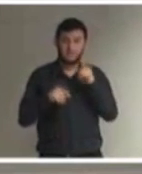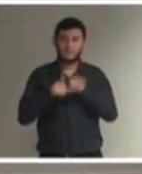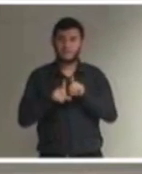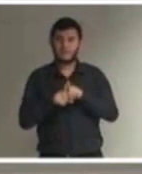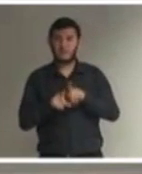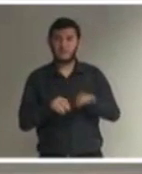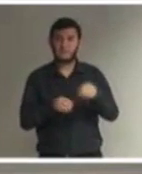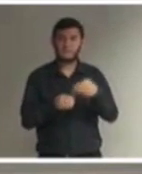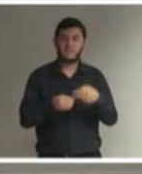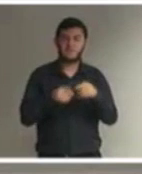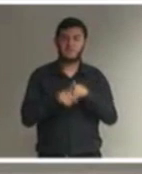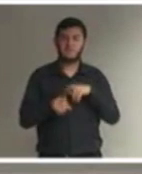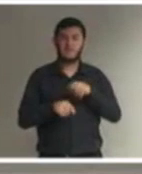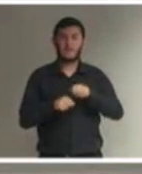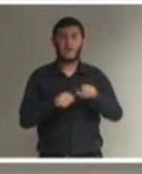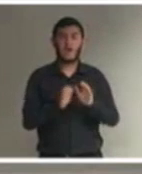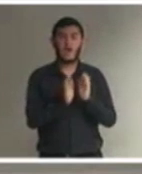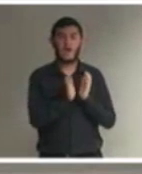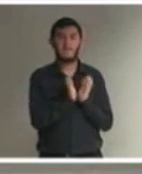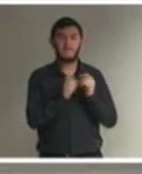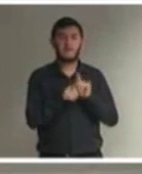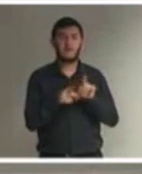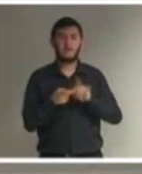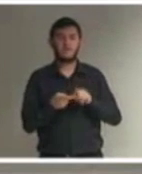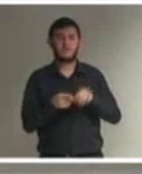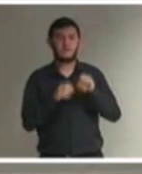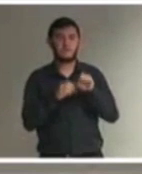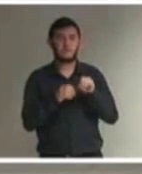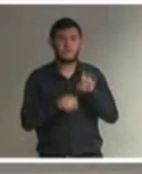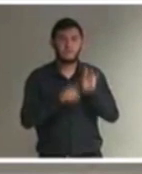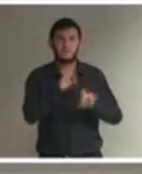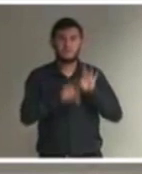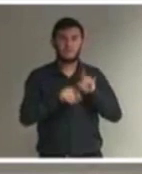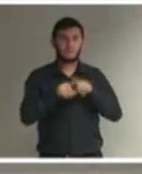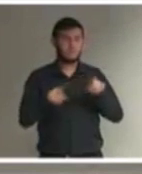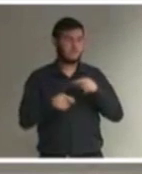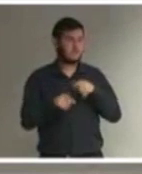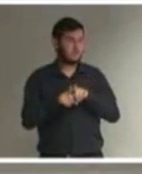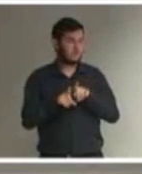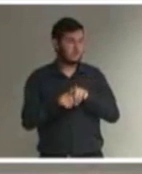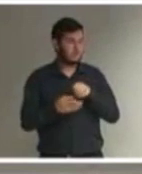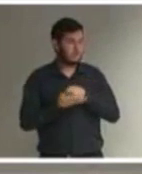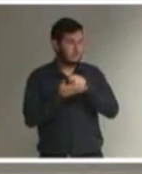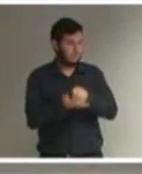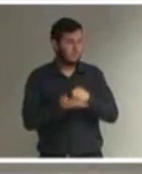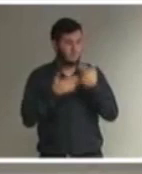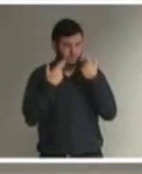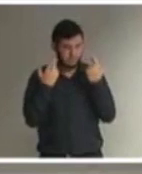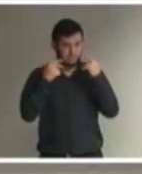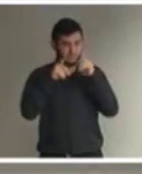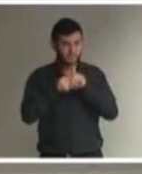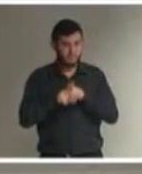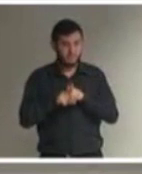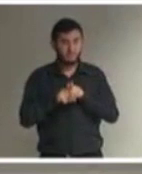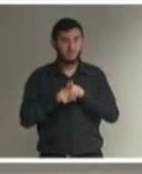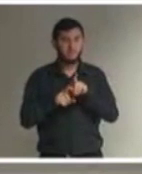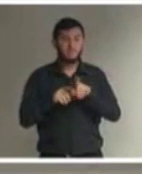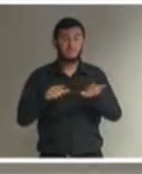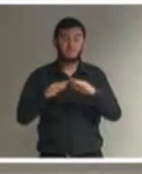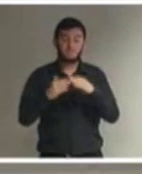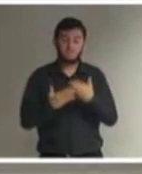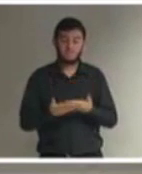especializadas, e esse apoio ao ensino comum for prestado por uma instituição, a escola comum